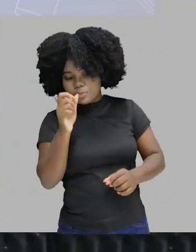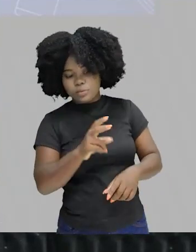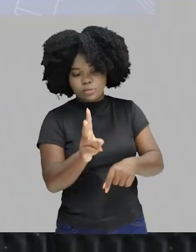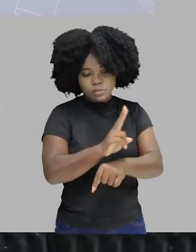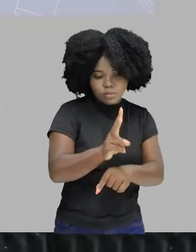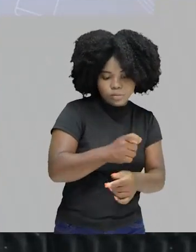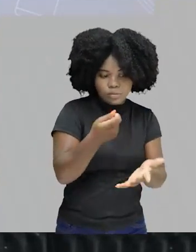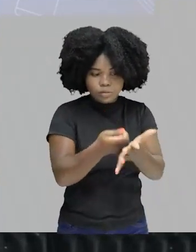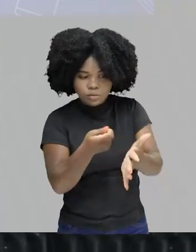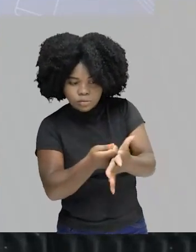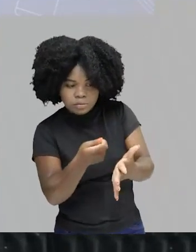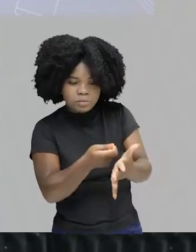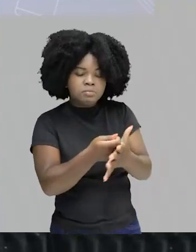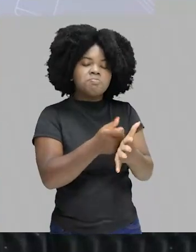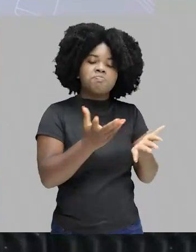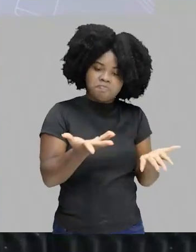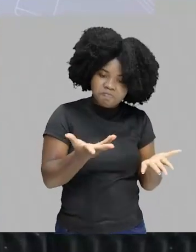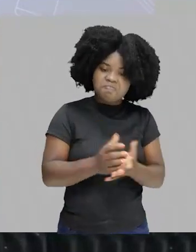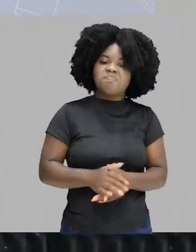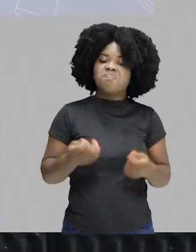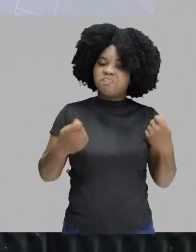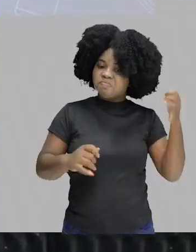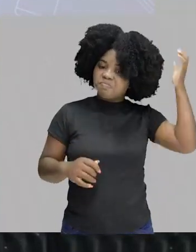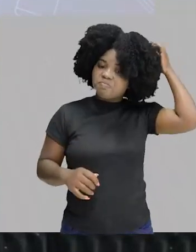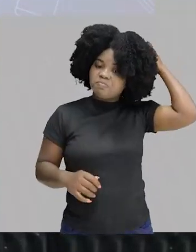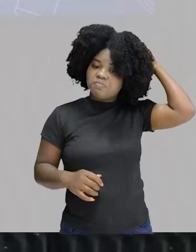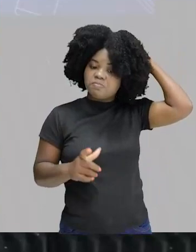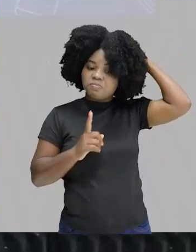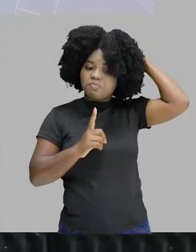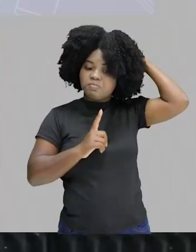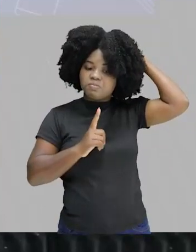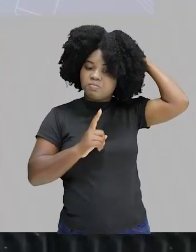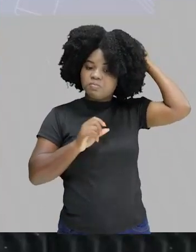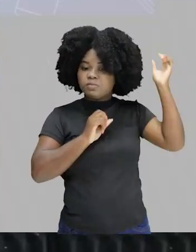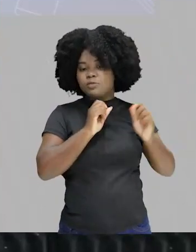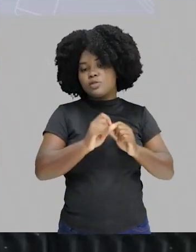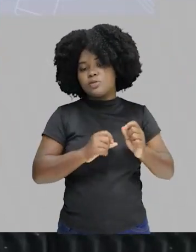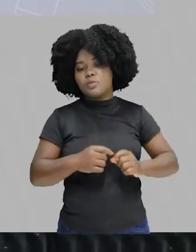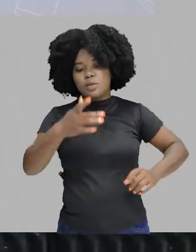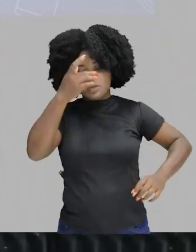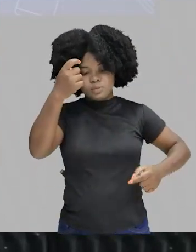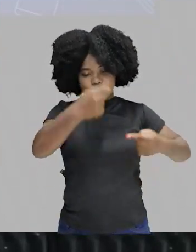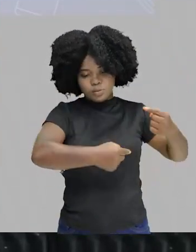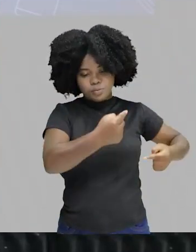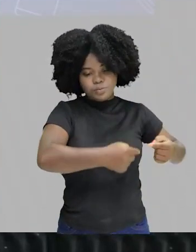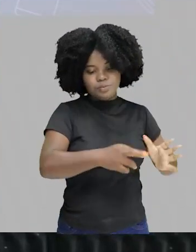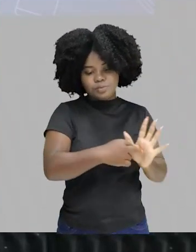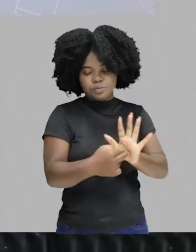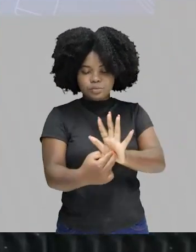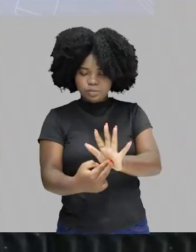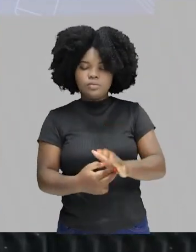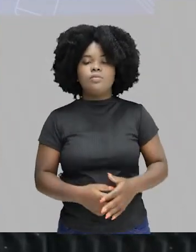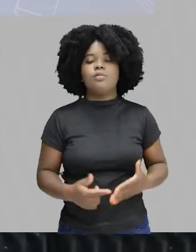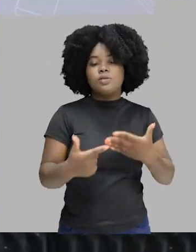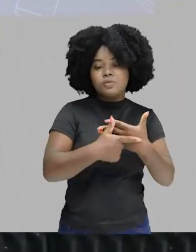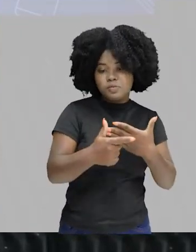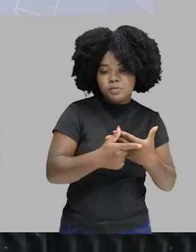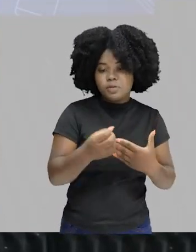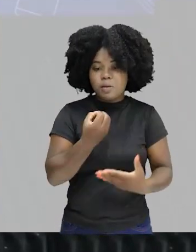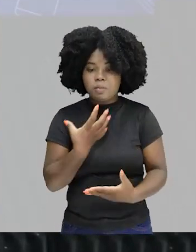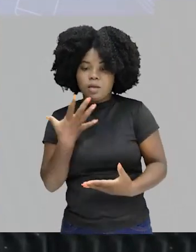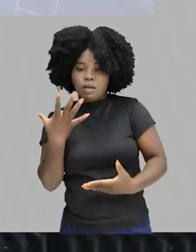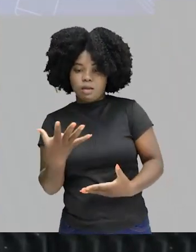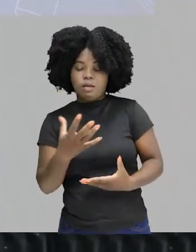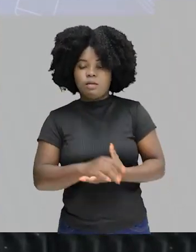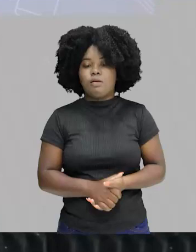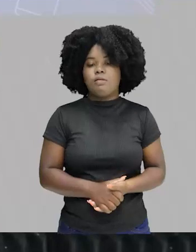na cobrança, na pressão, que a gente precisa fazer, sobre os nossos políticos, para que eles cumpram o papel de forma mais contundente.